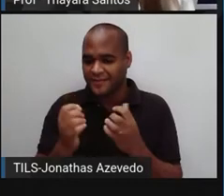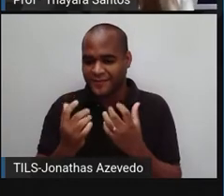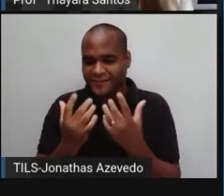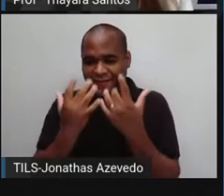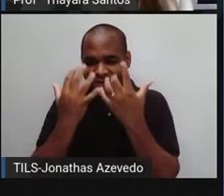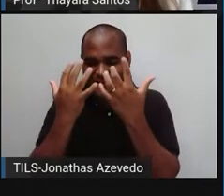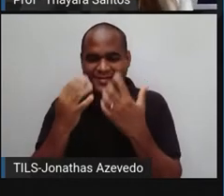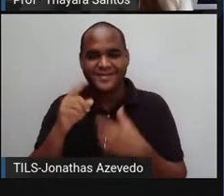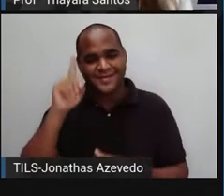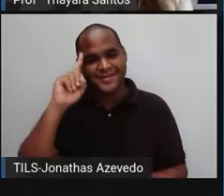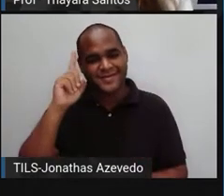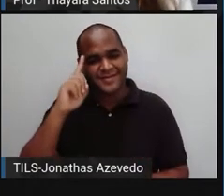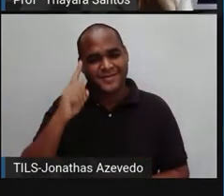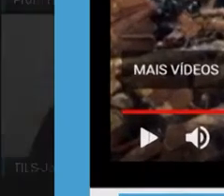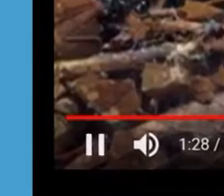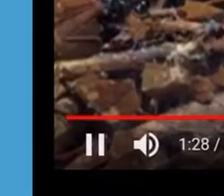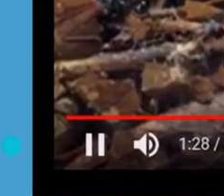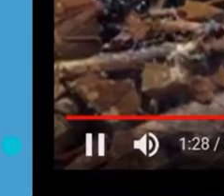nosso dia a dia.